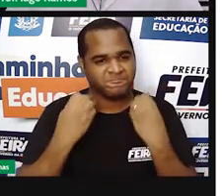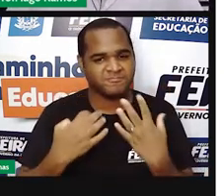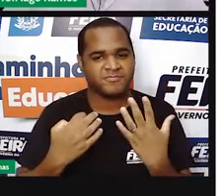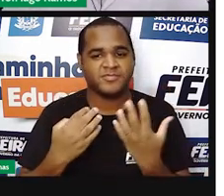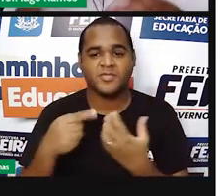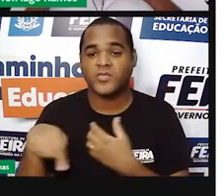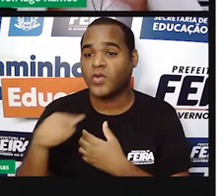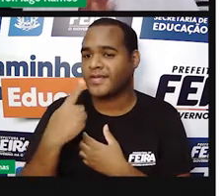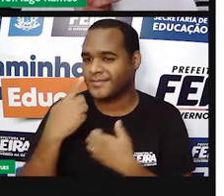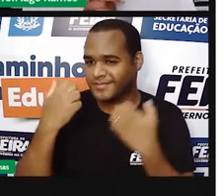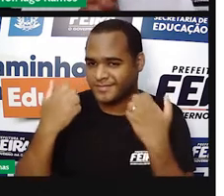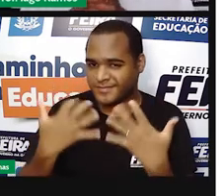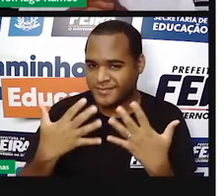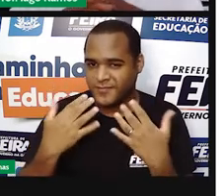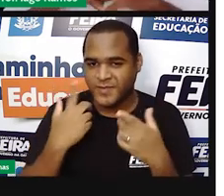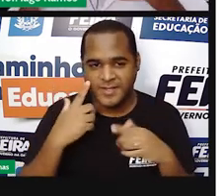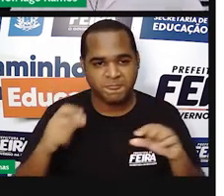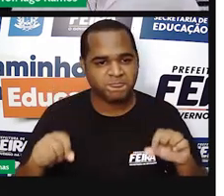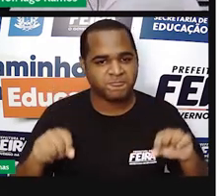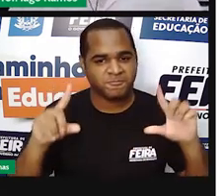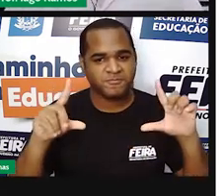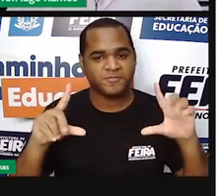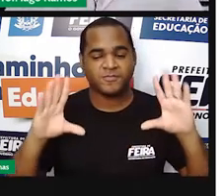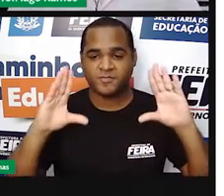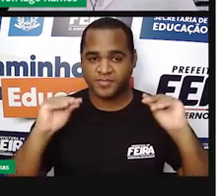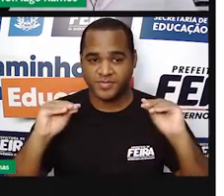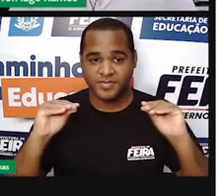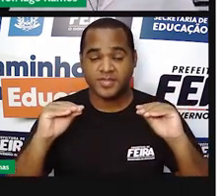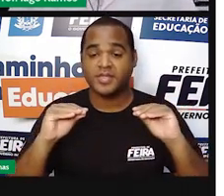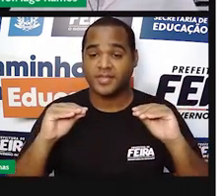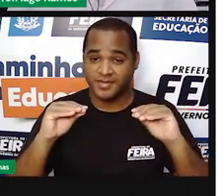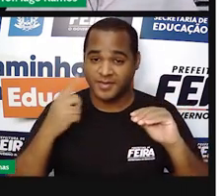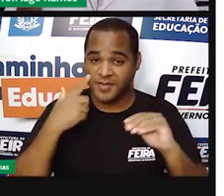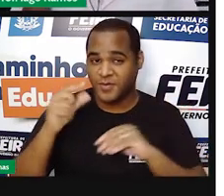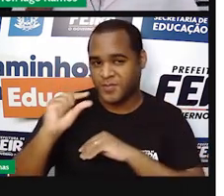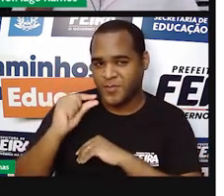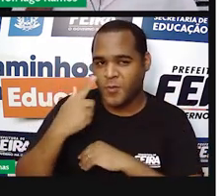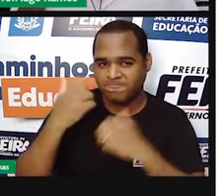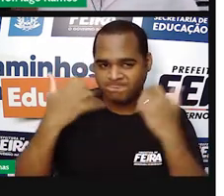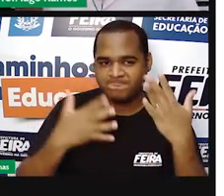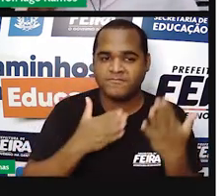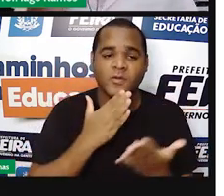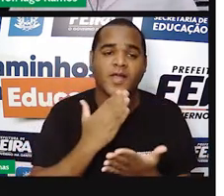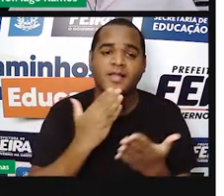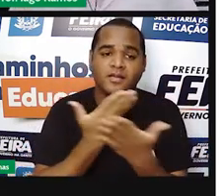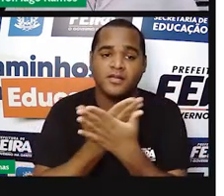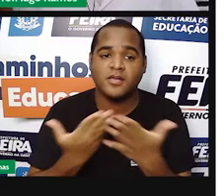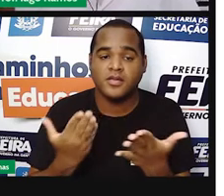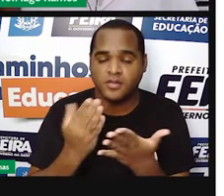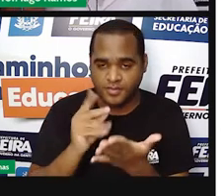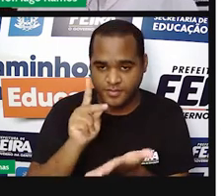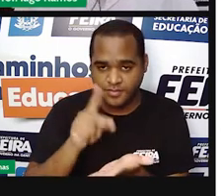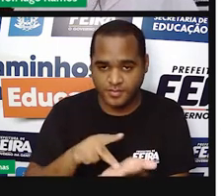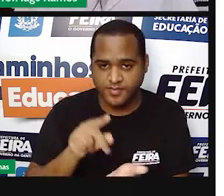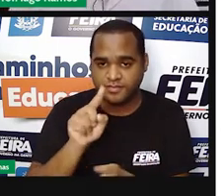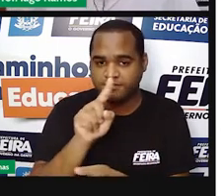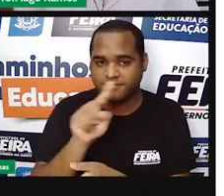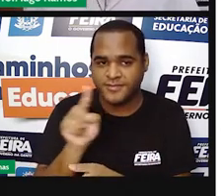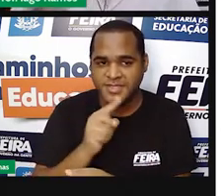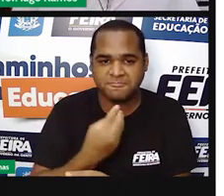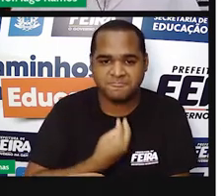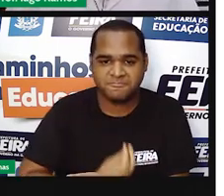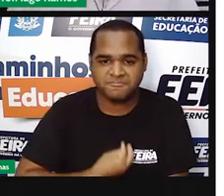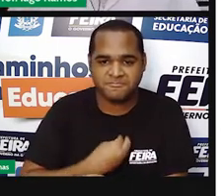a gente vai fechar um pouco, né? Do conhecimento sobre os números reais, números reais